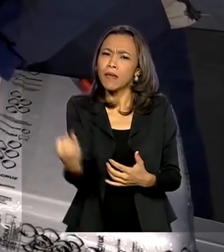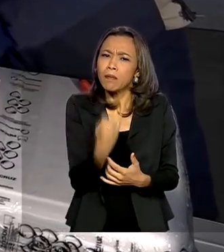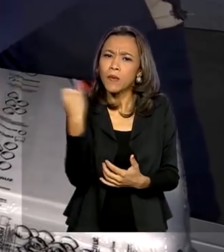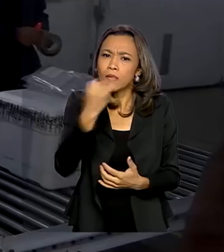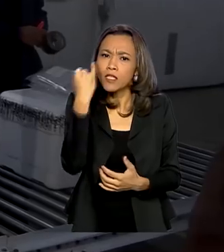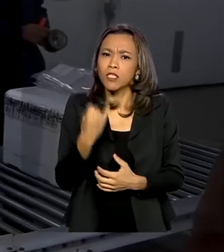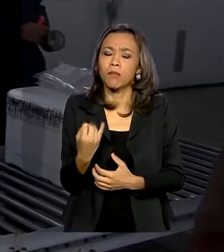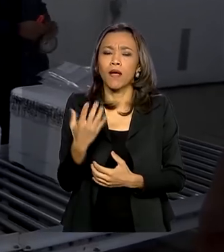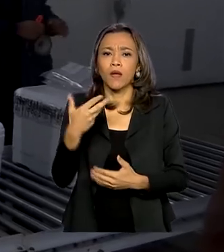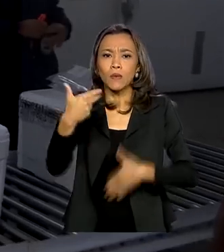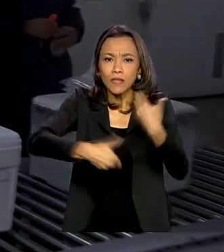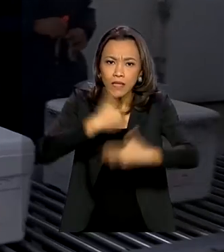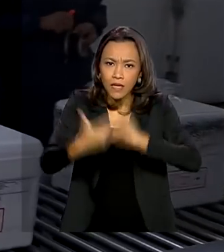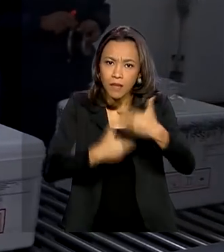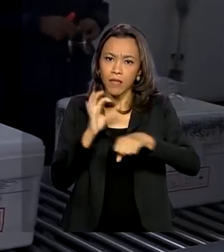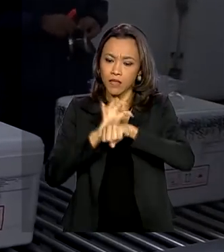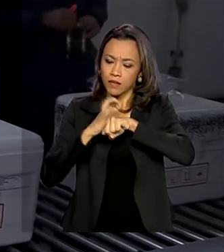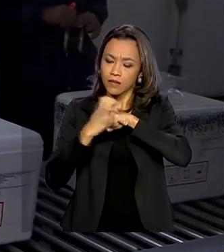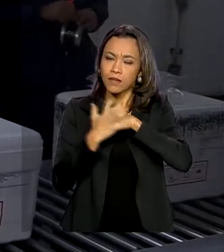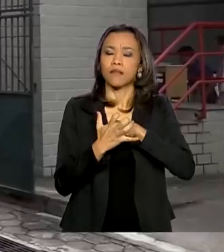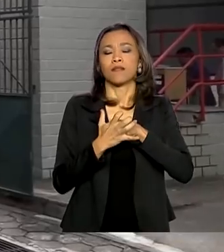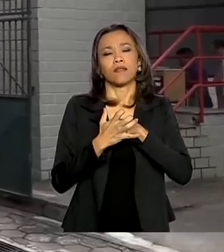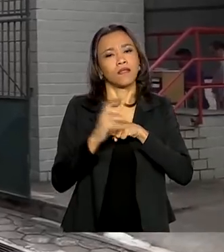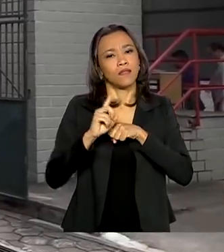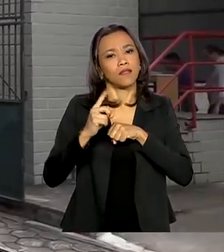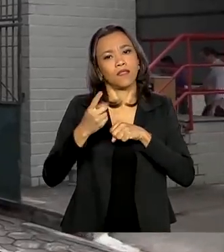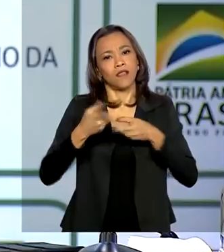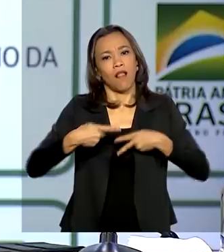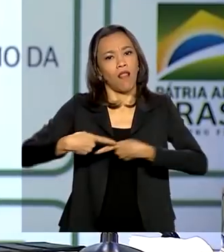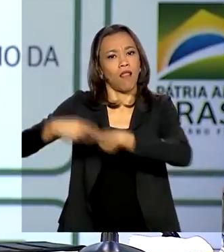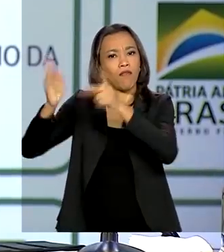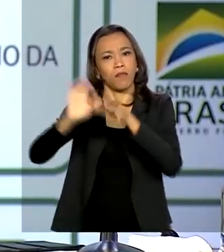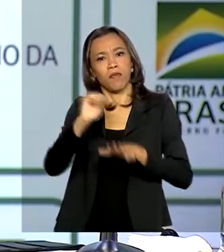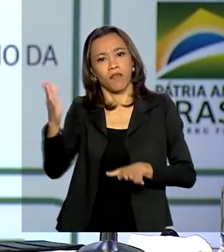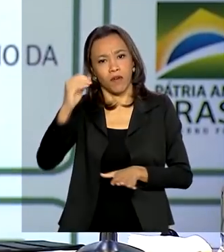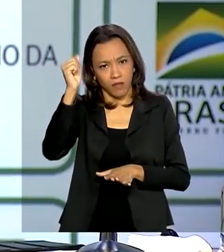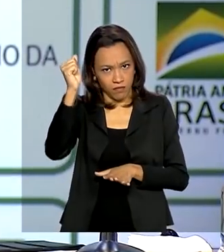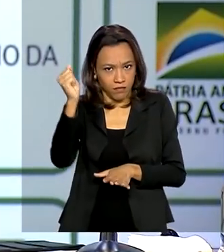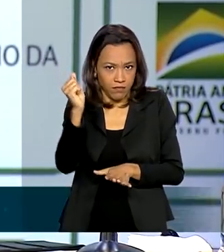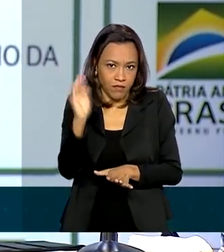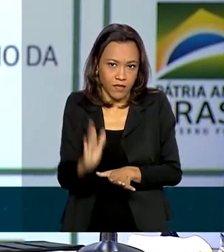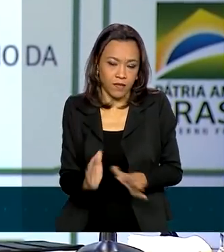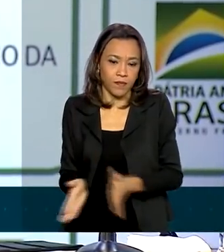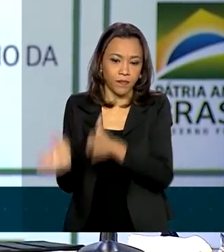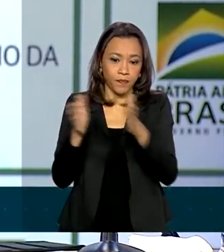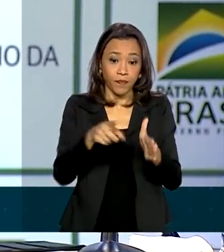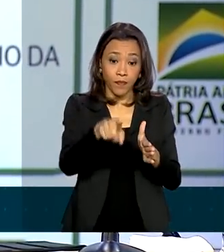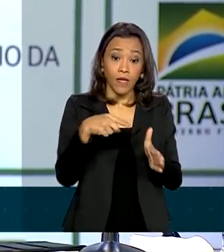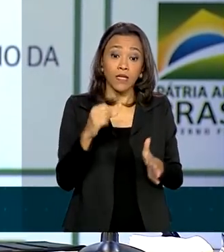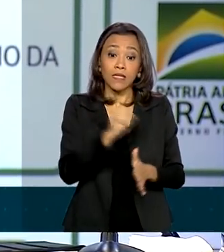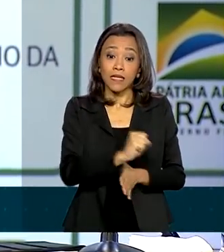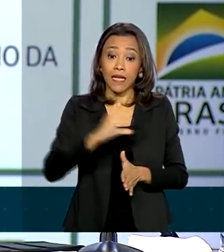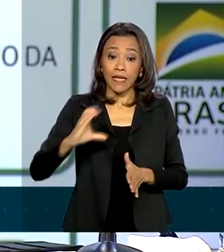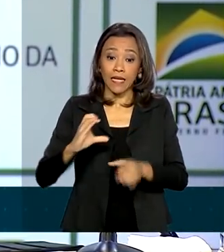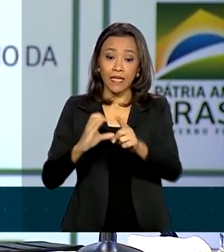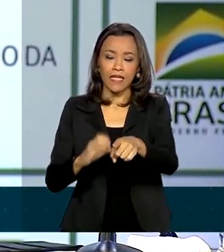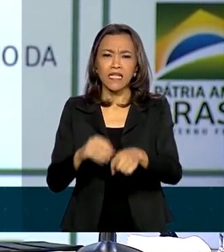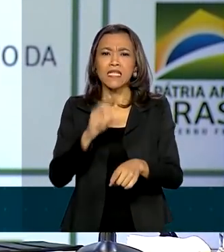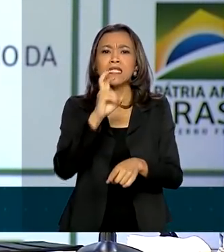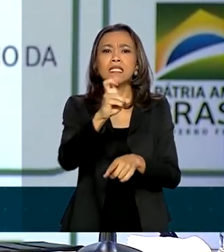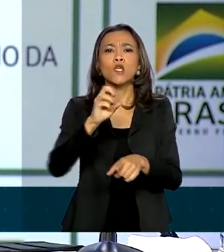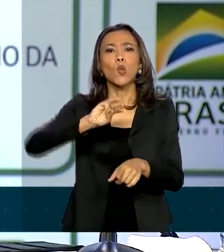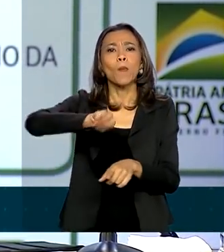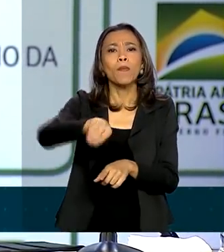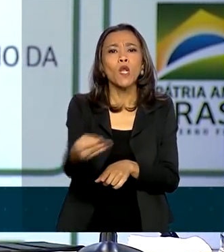do novo coronavírus não sejam levados para fora do país. Nós apreendemos em Santa Catarina 5 milhões de máscaras que